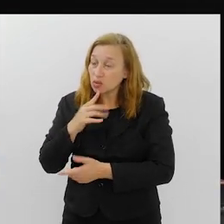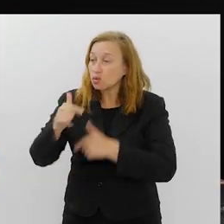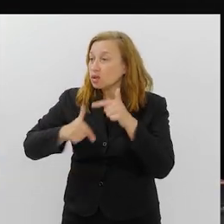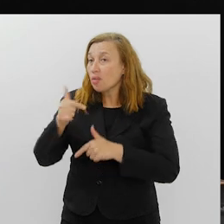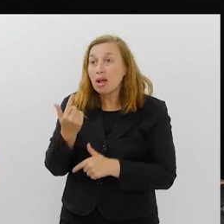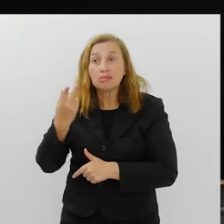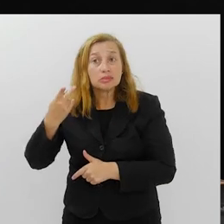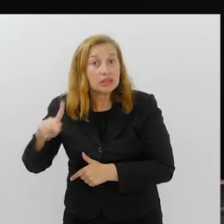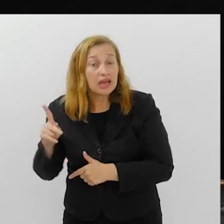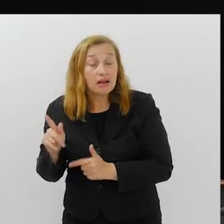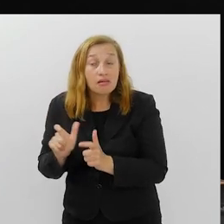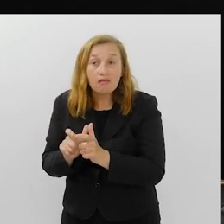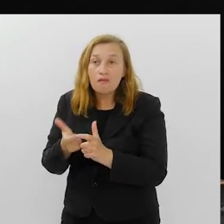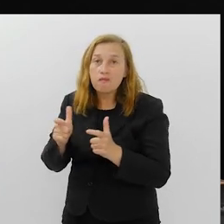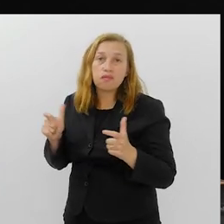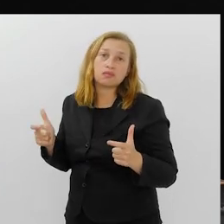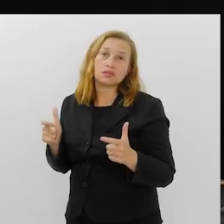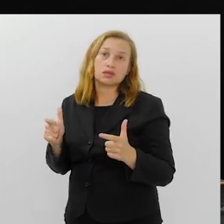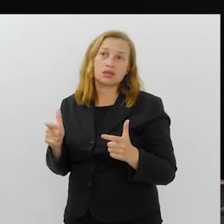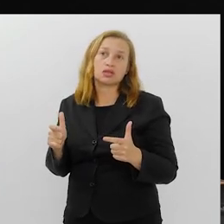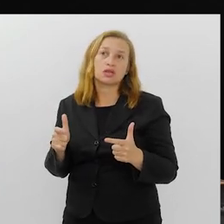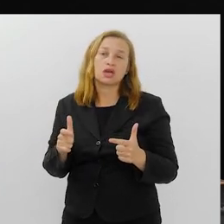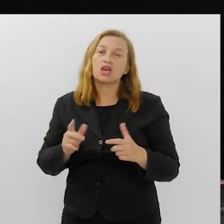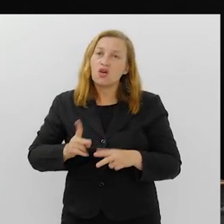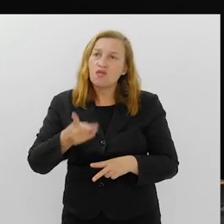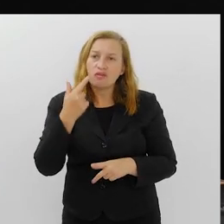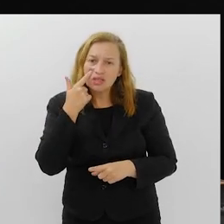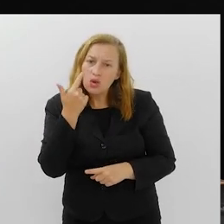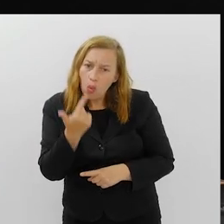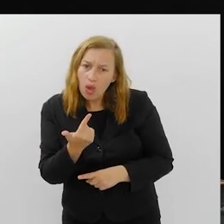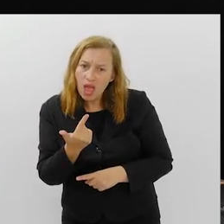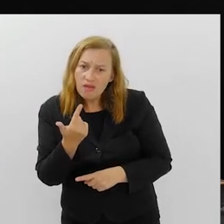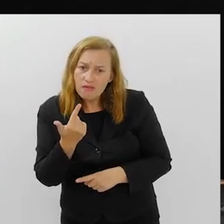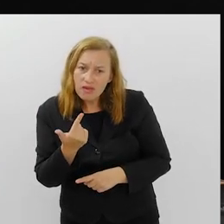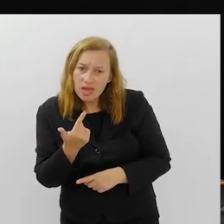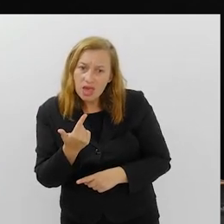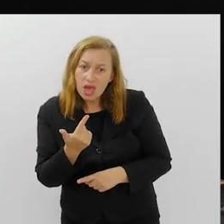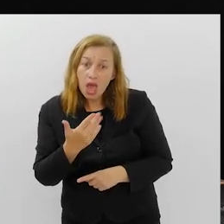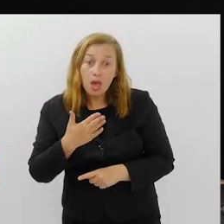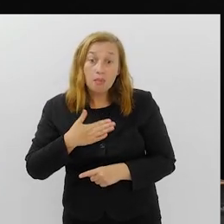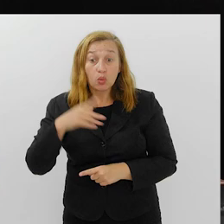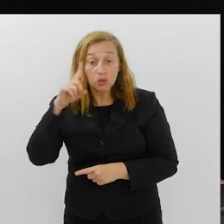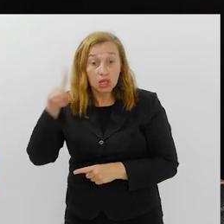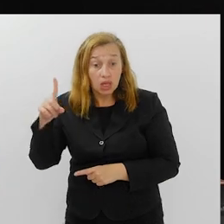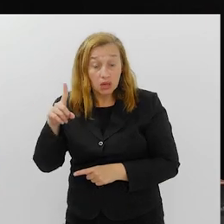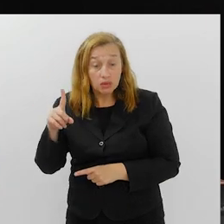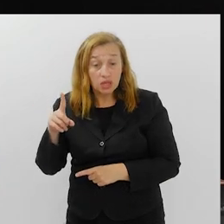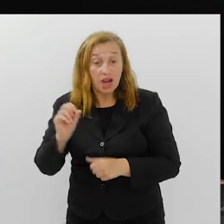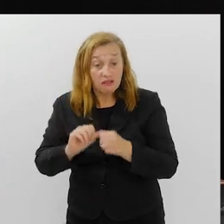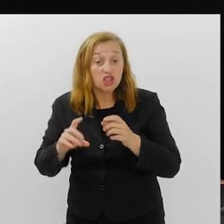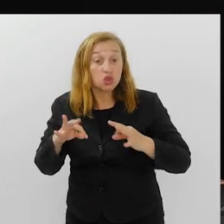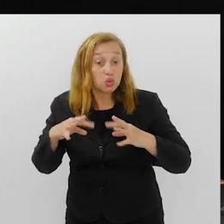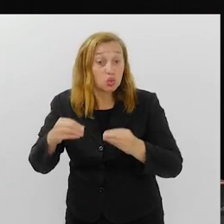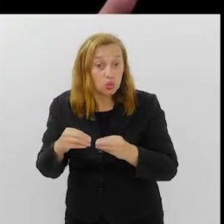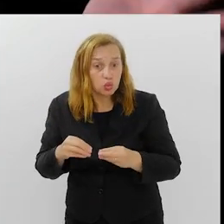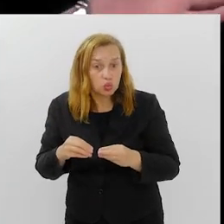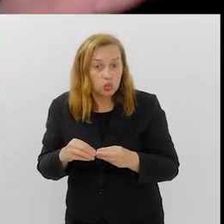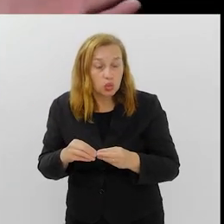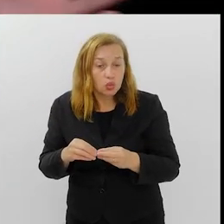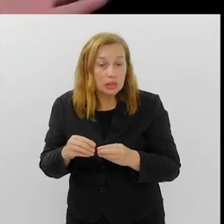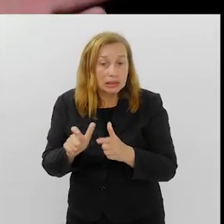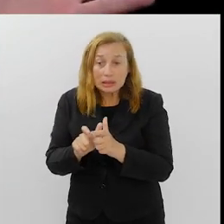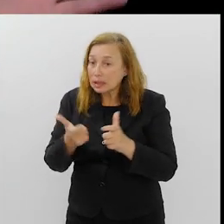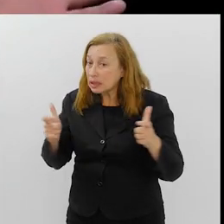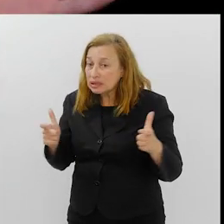do trabalho dela, e de você olhar e ver assim, meu Deus, ela fez isso tudo. Ela é isso